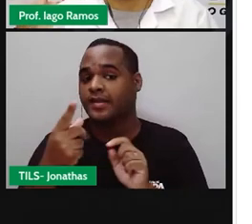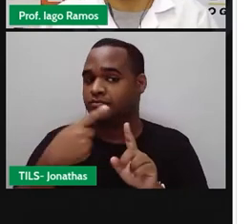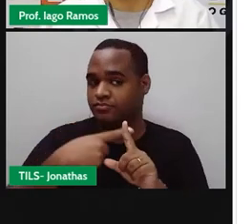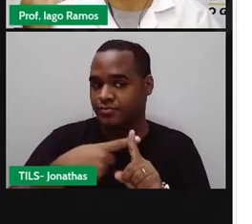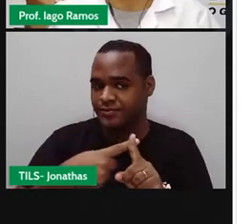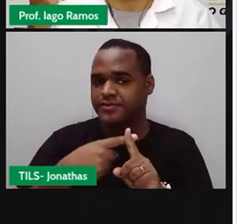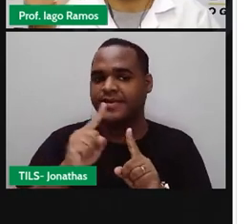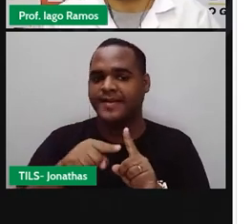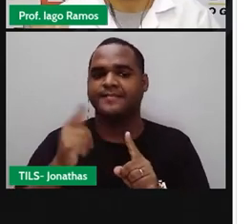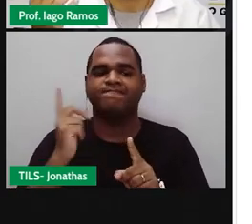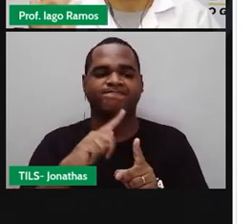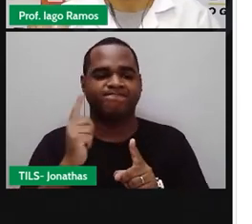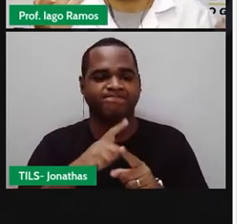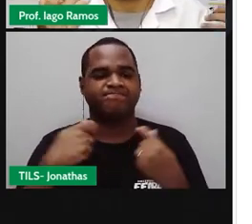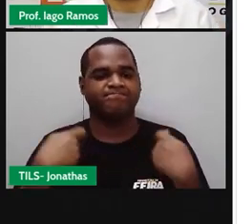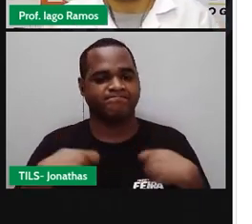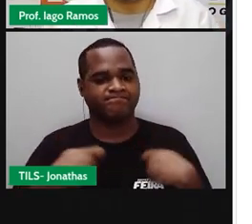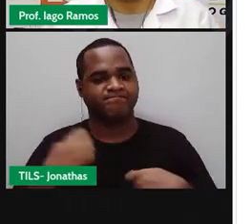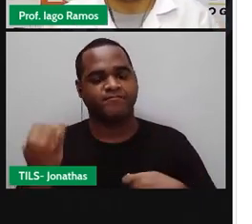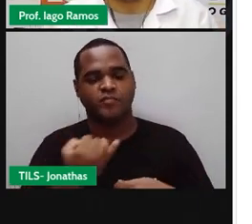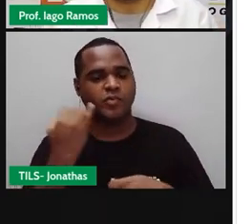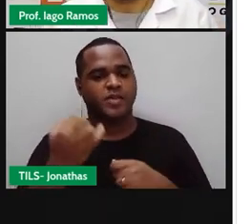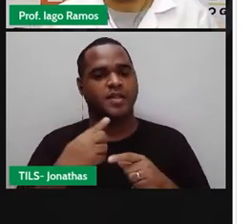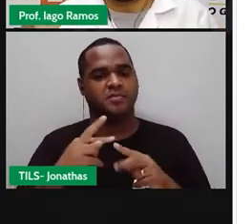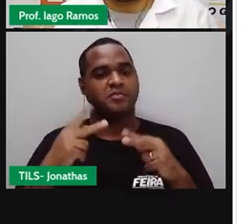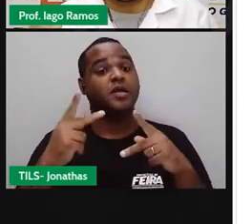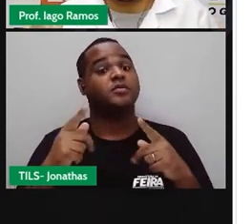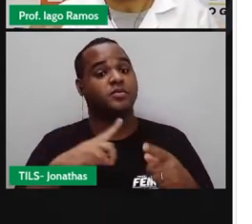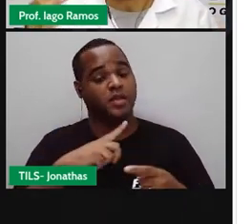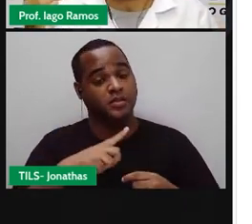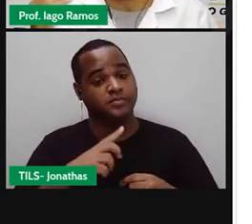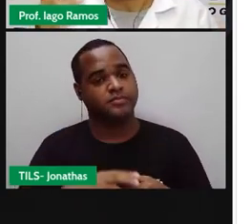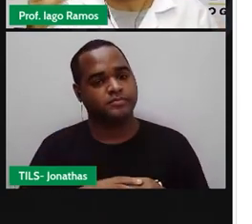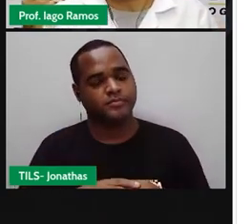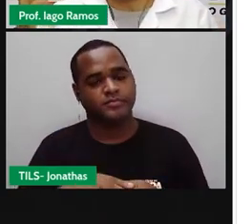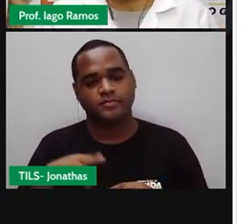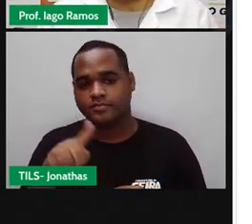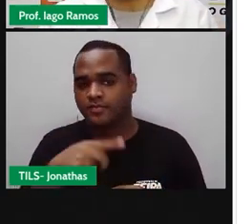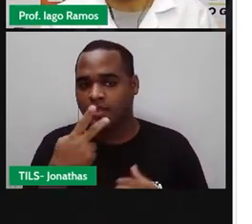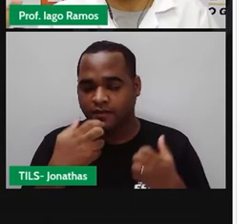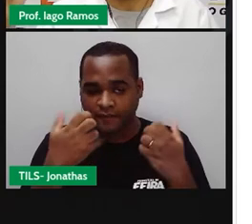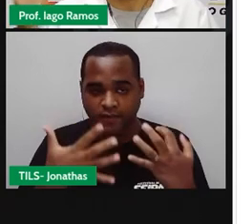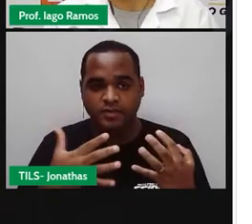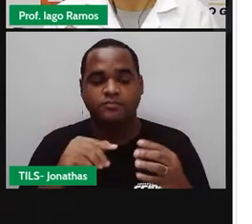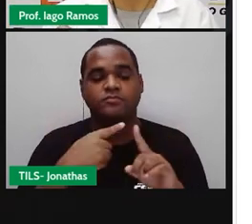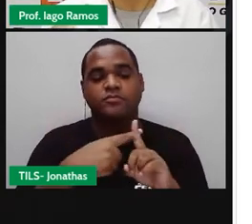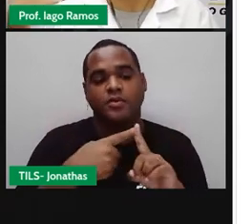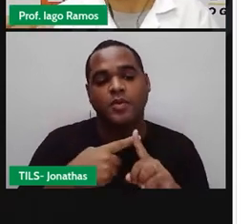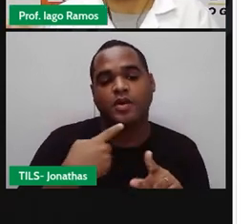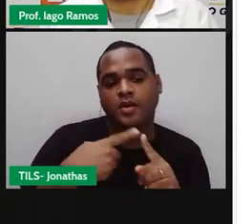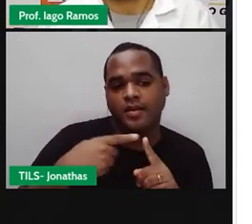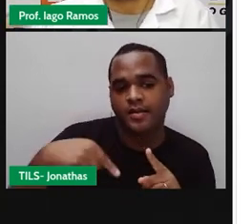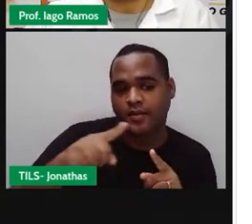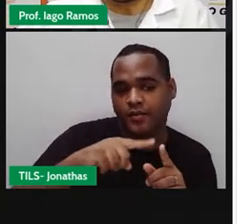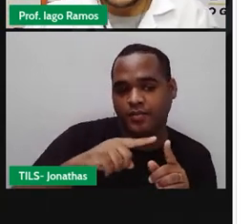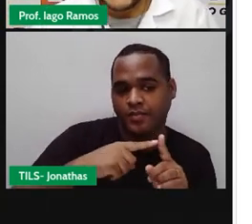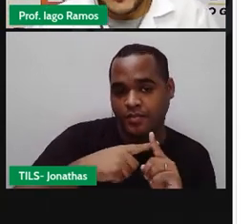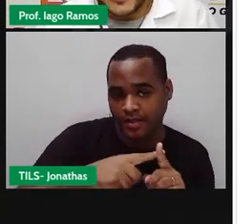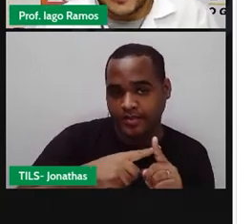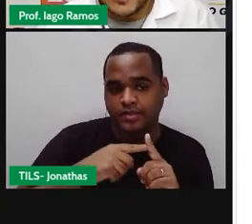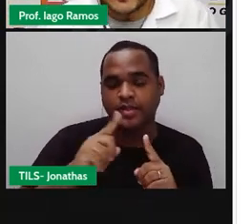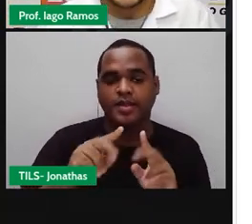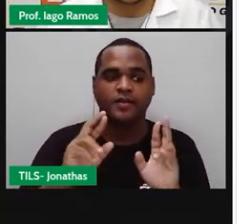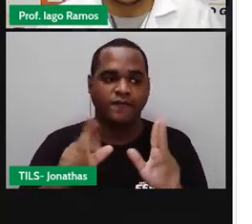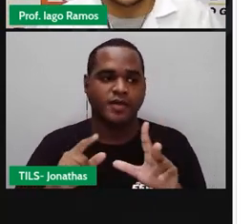sempre será maior que o negativo. Porque os números positivos sempre estão à